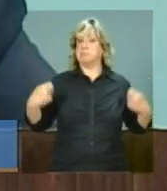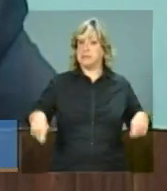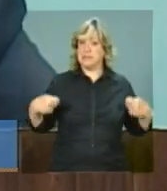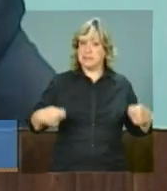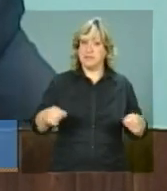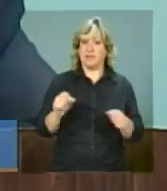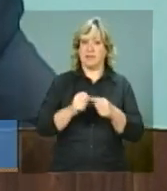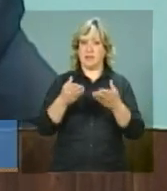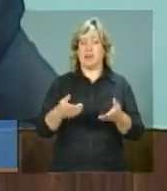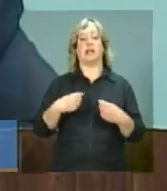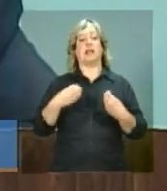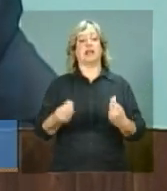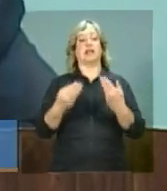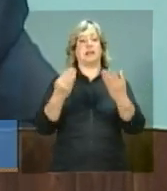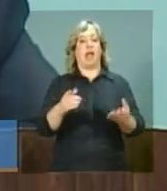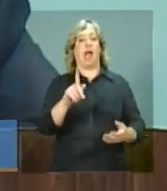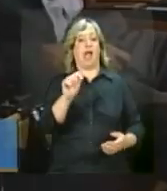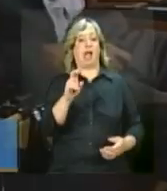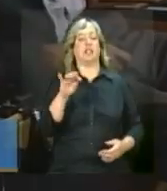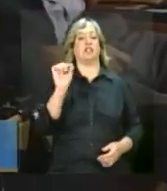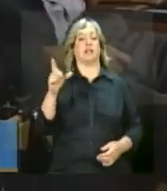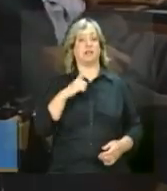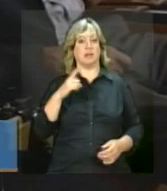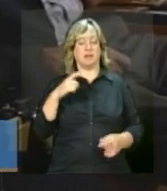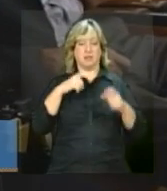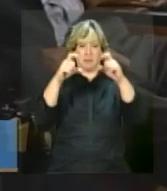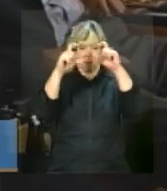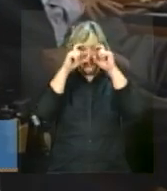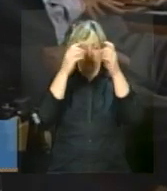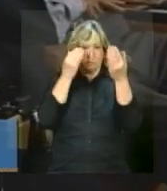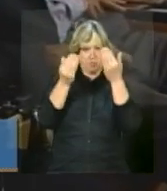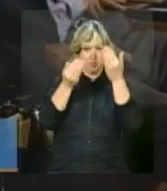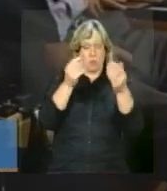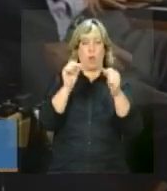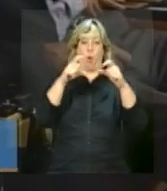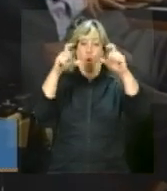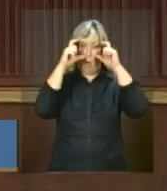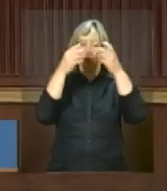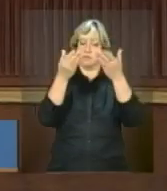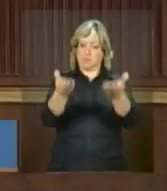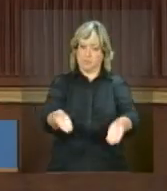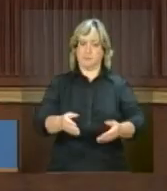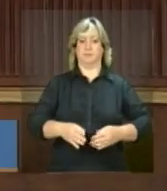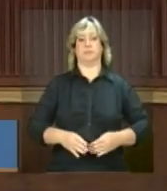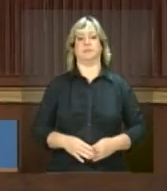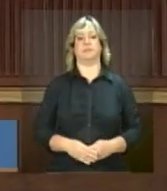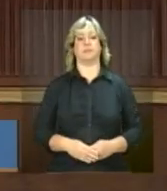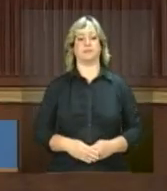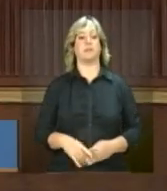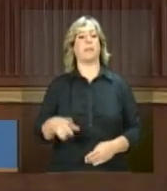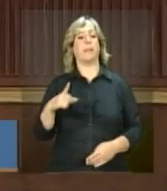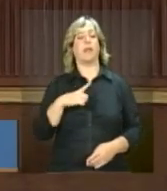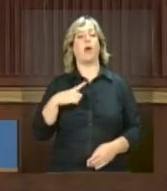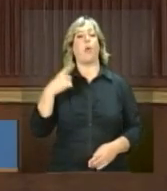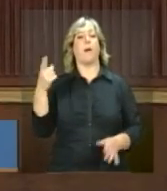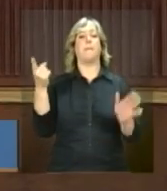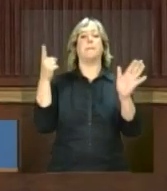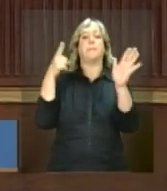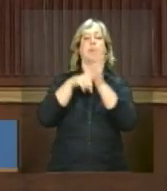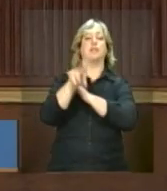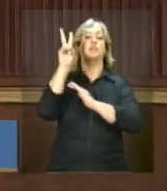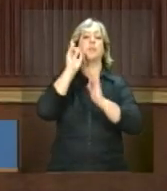Brasil, a garantia do acesso à lente de correção visual, no caso, o óculos. É uma pergunta aqui para a área de